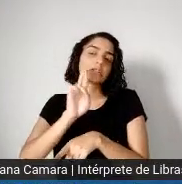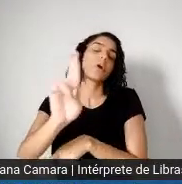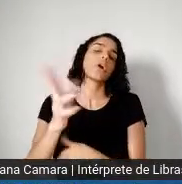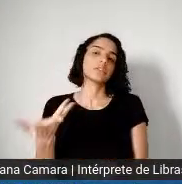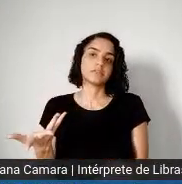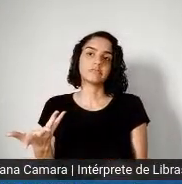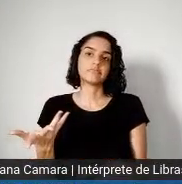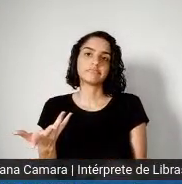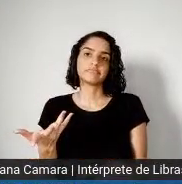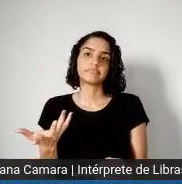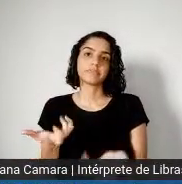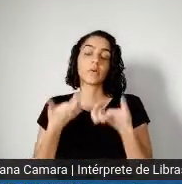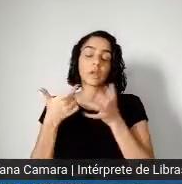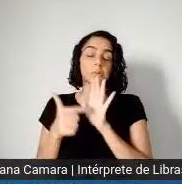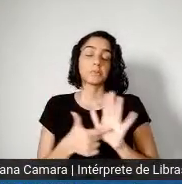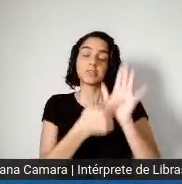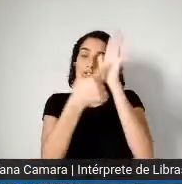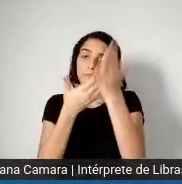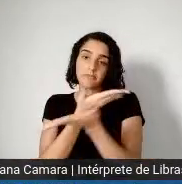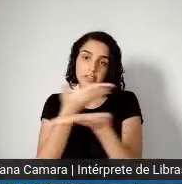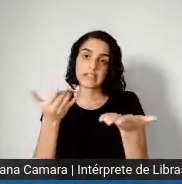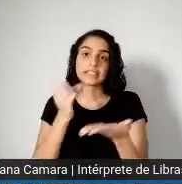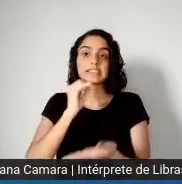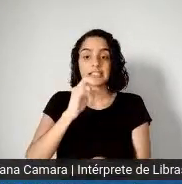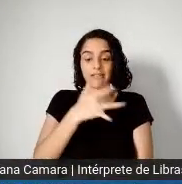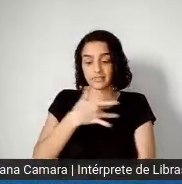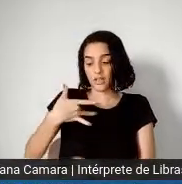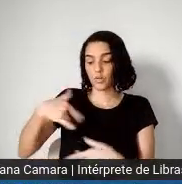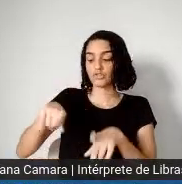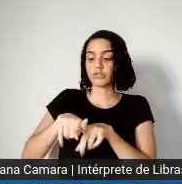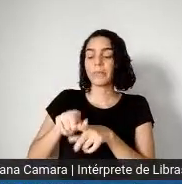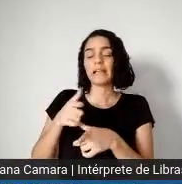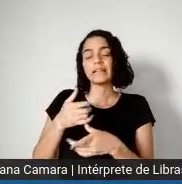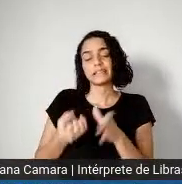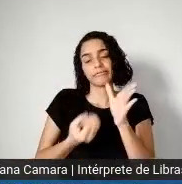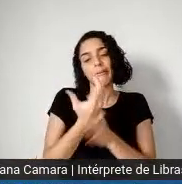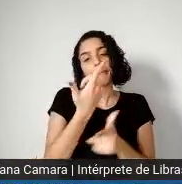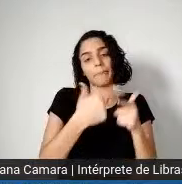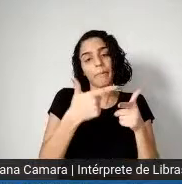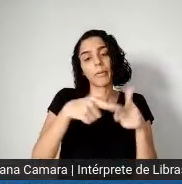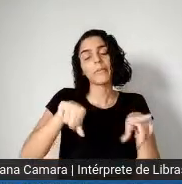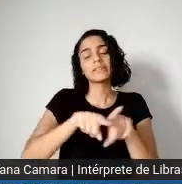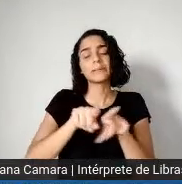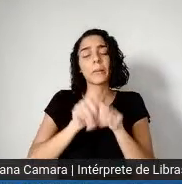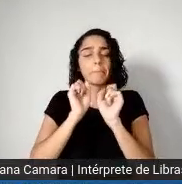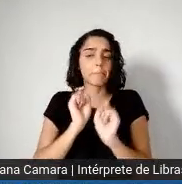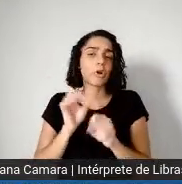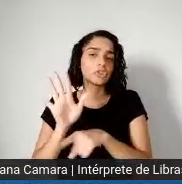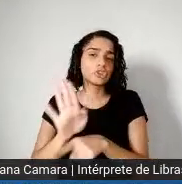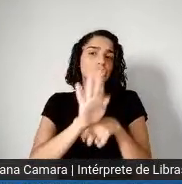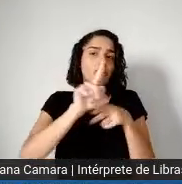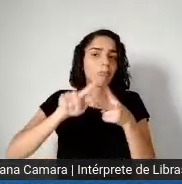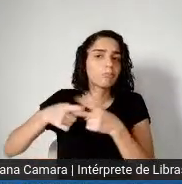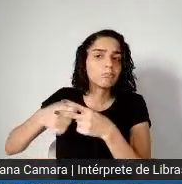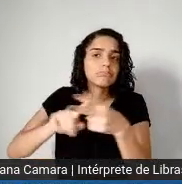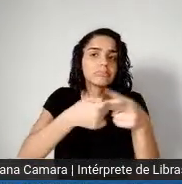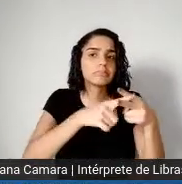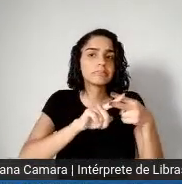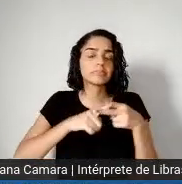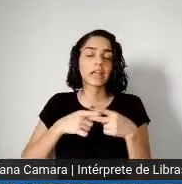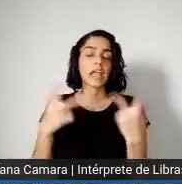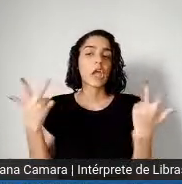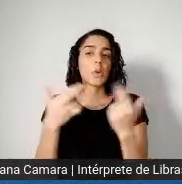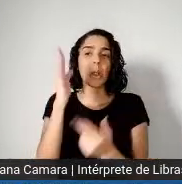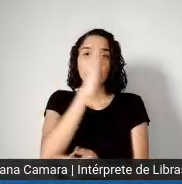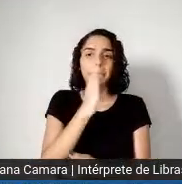eu digo, da mesma forma que o Brasil conseguiu se mobilizar no século passado em torno do petróleo, do